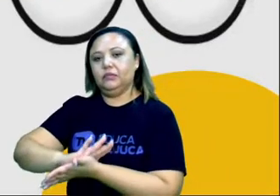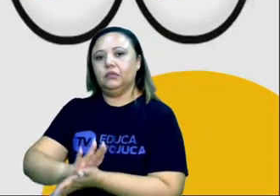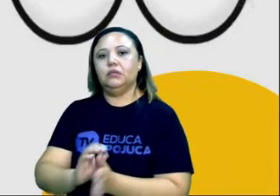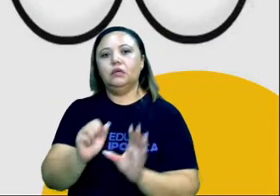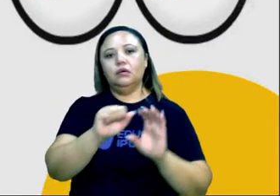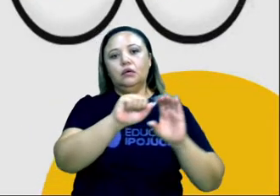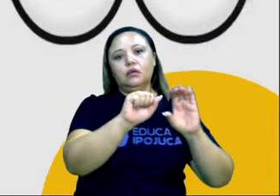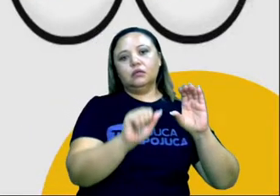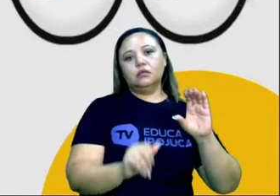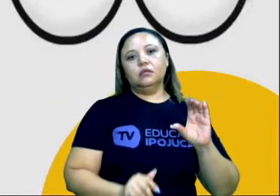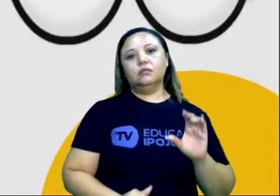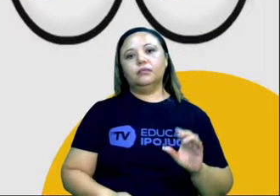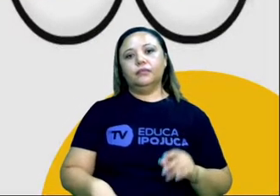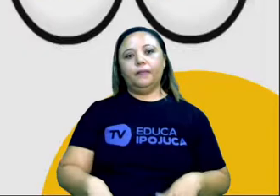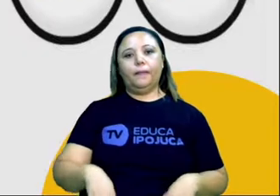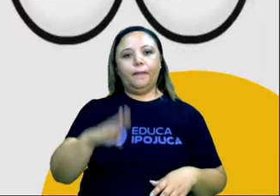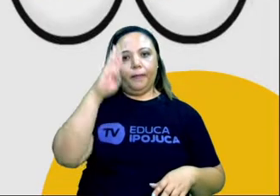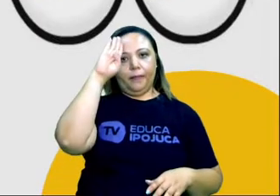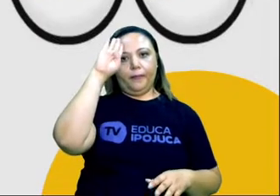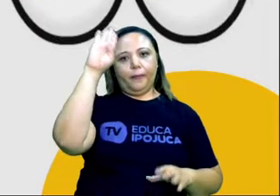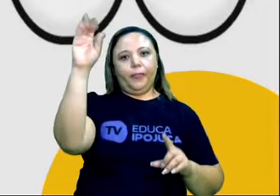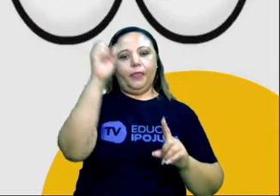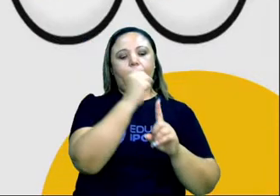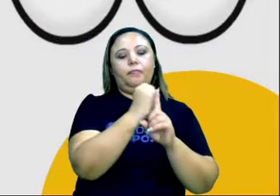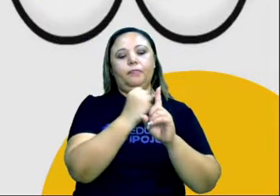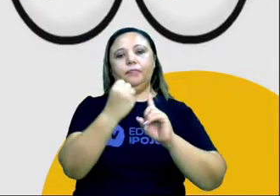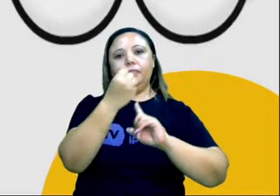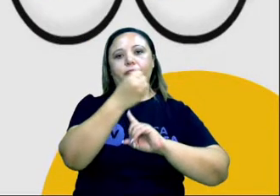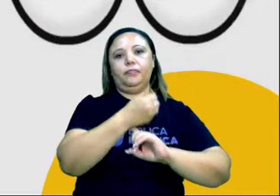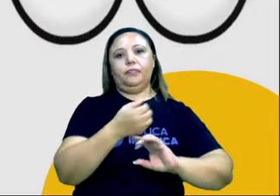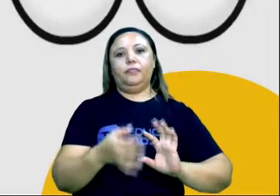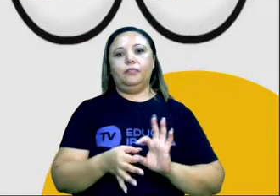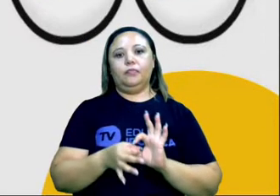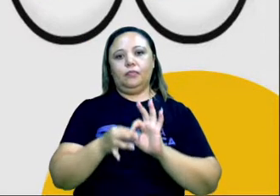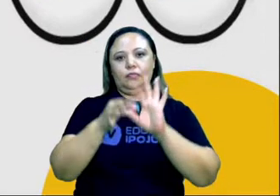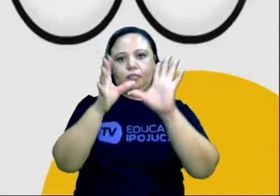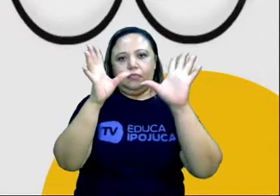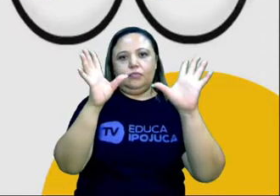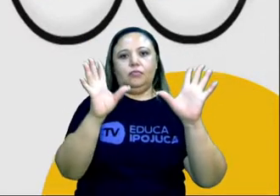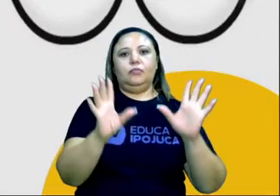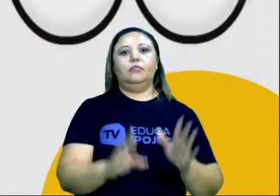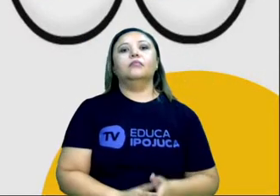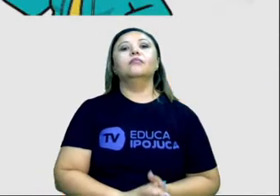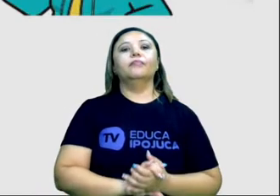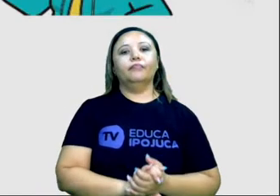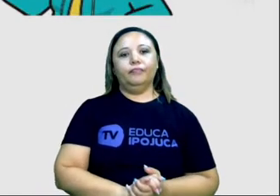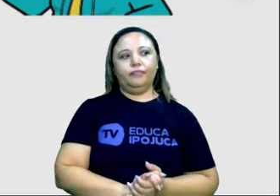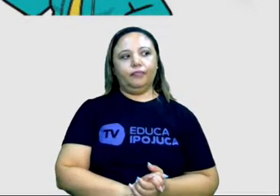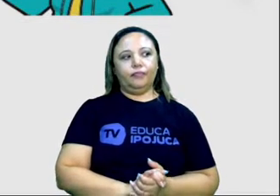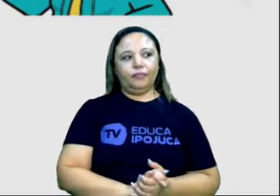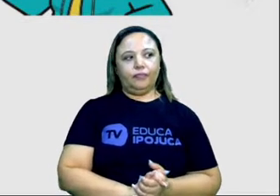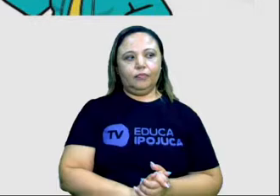características principais de uma sociedade livre, igualitária e democrática.